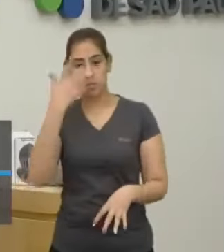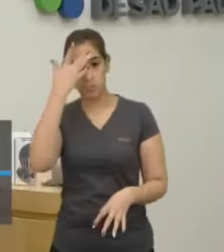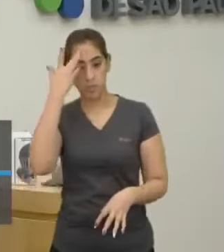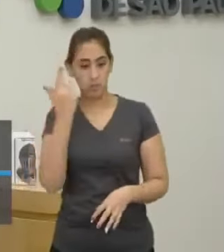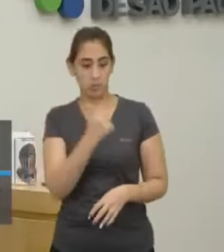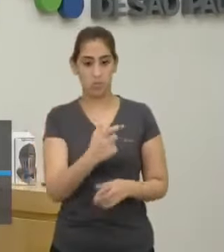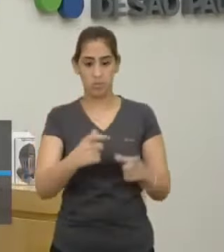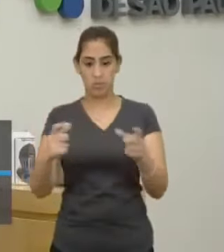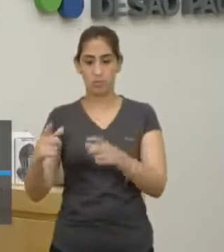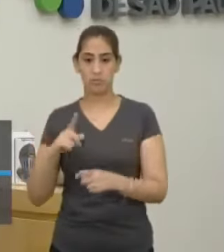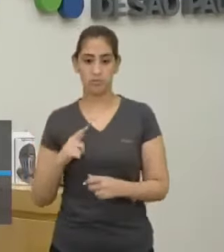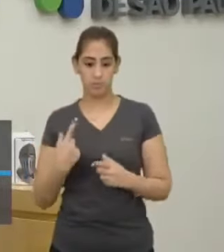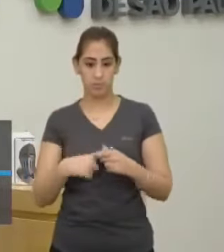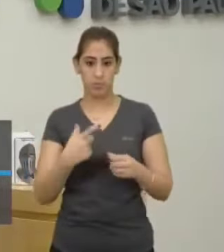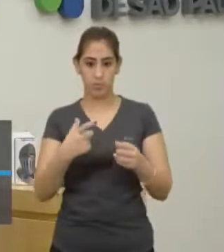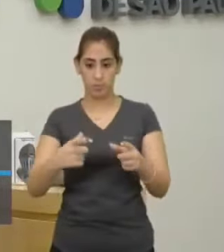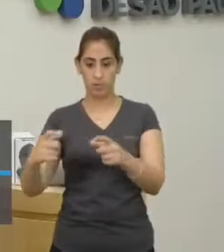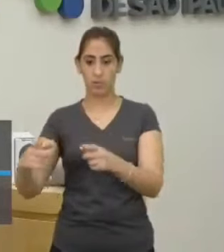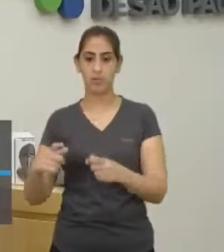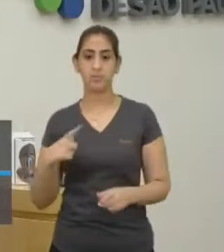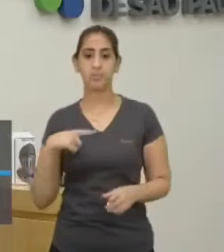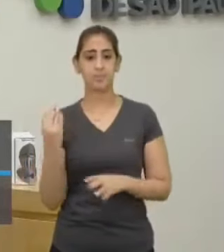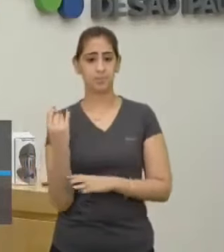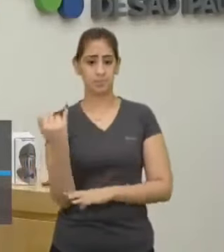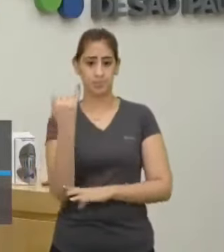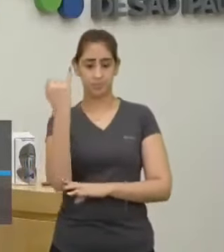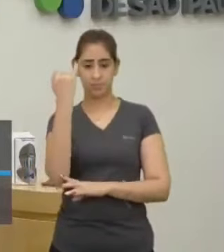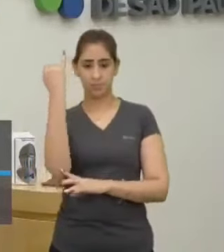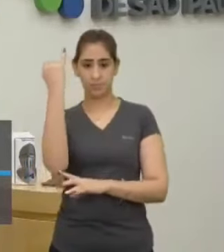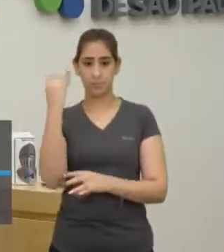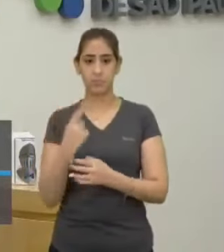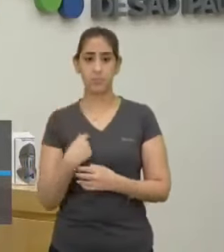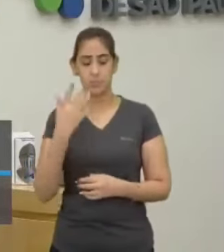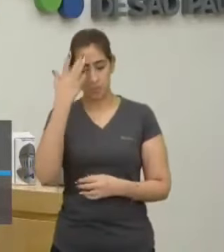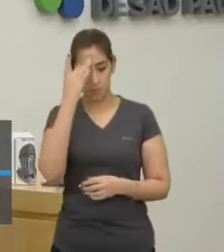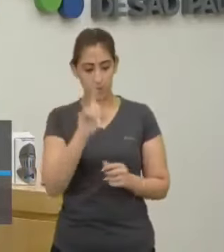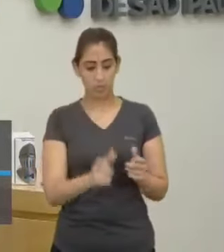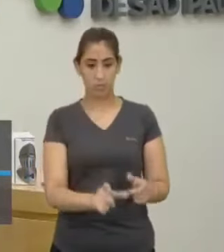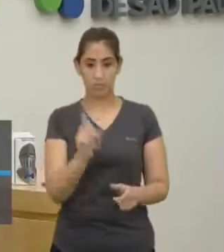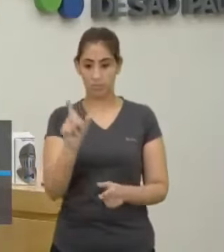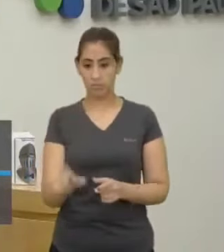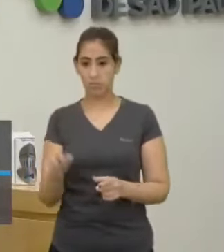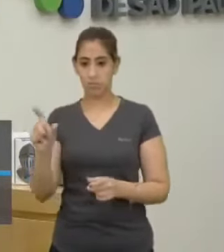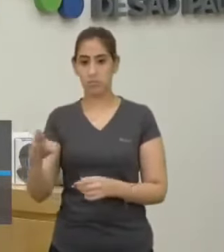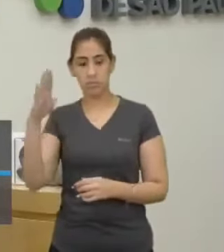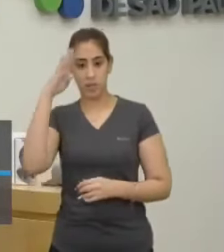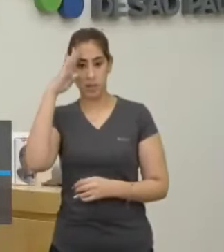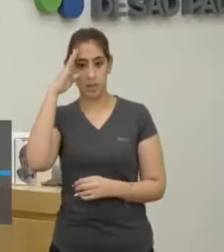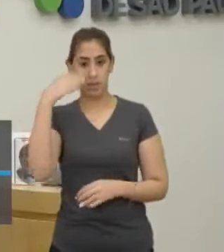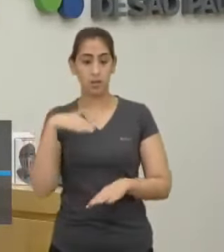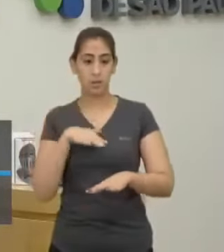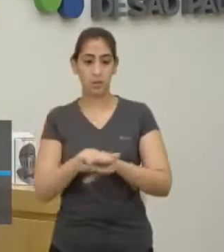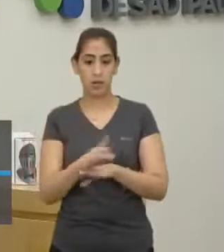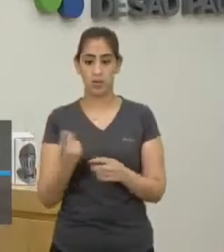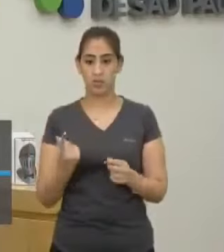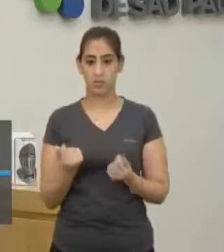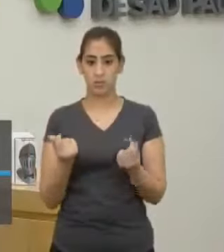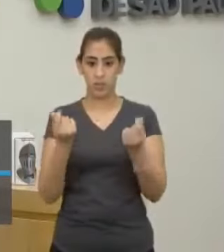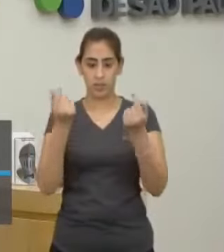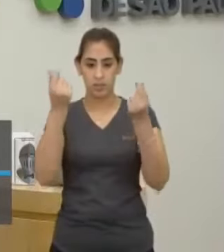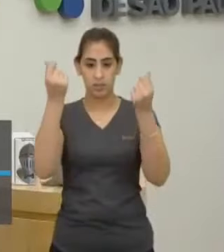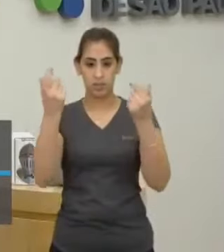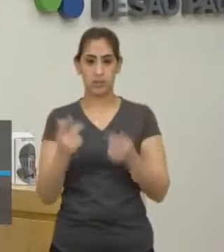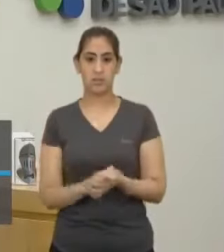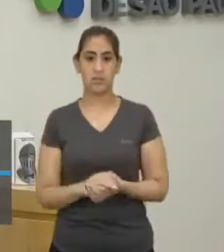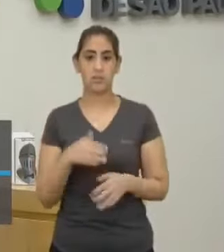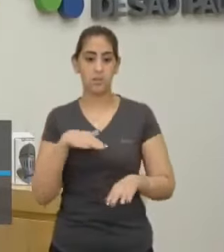território Por isso, é de extrema importância Uma corporação militar Que guarde as riquezas Que guarde o